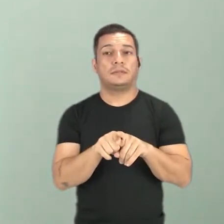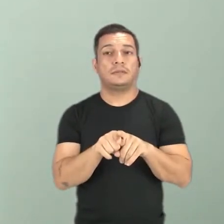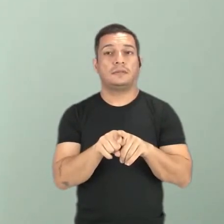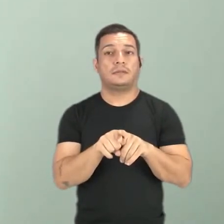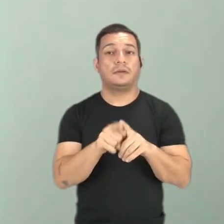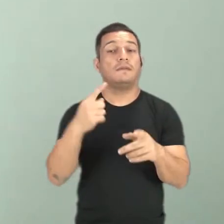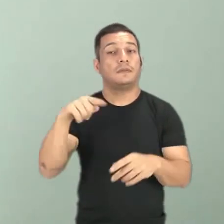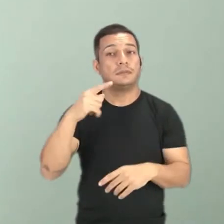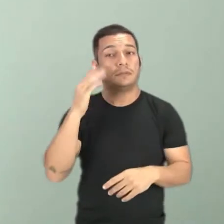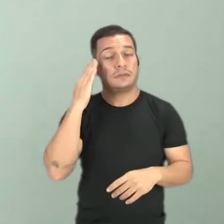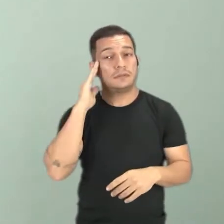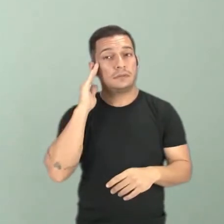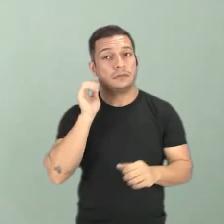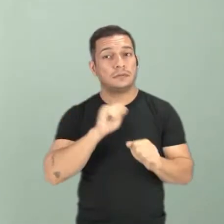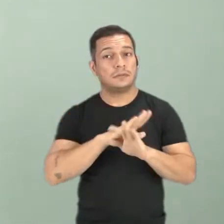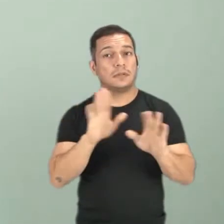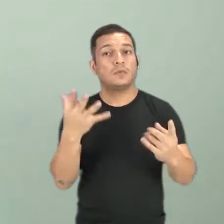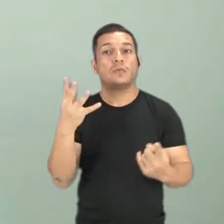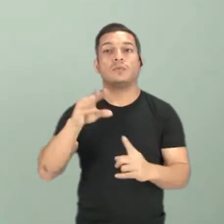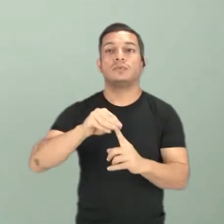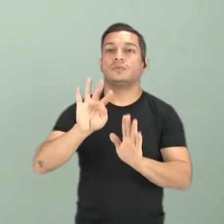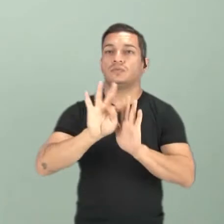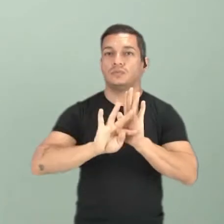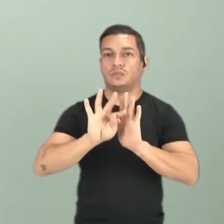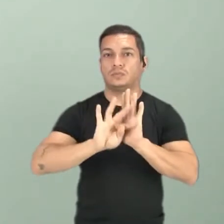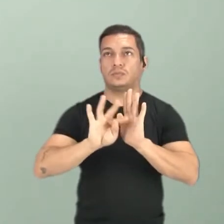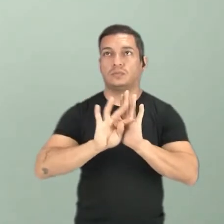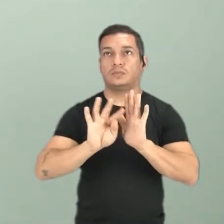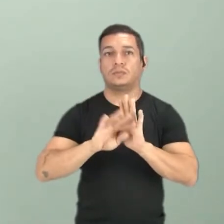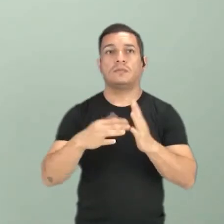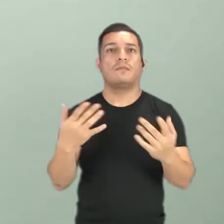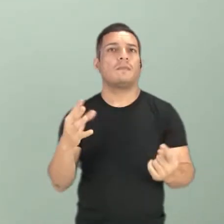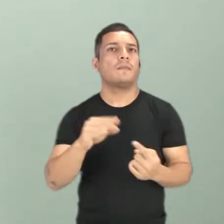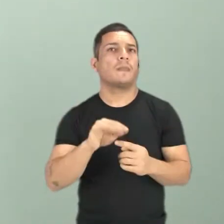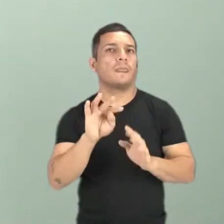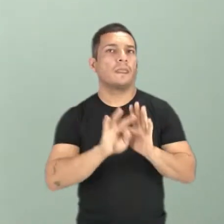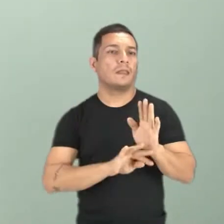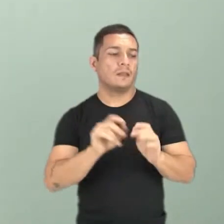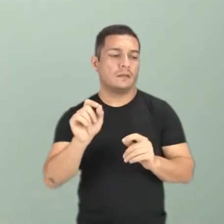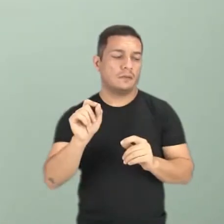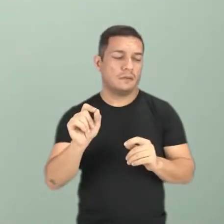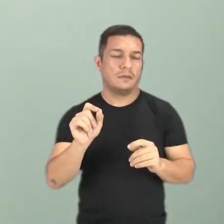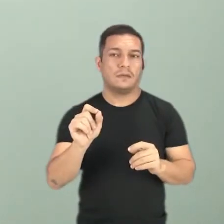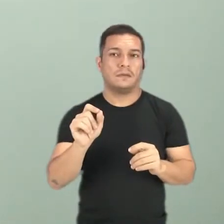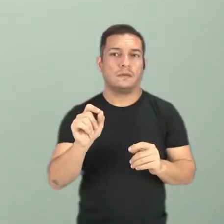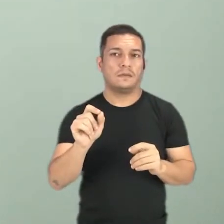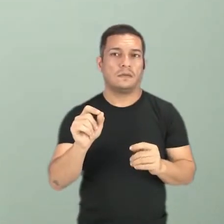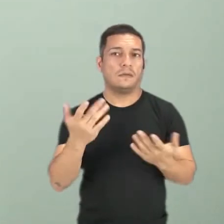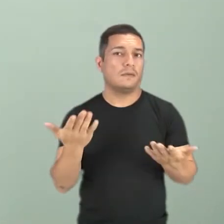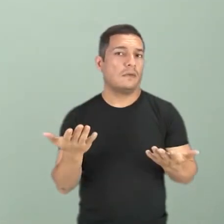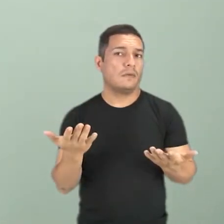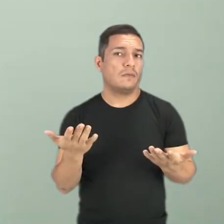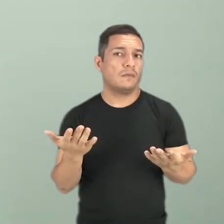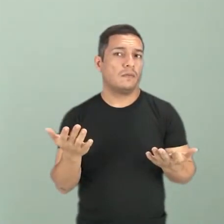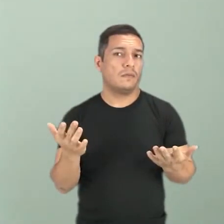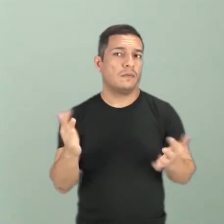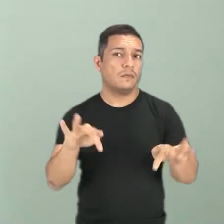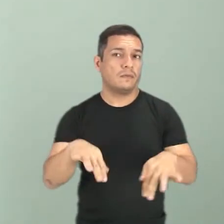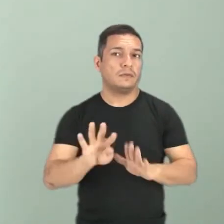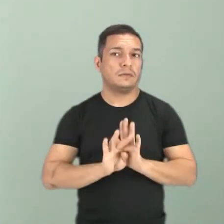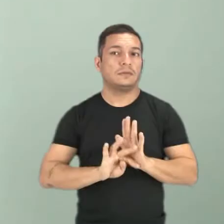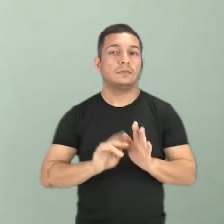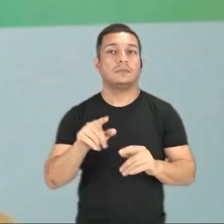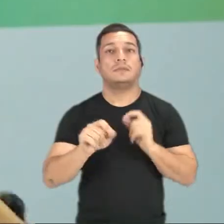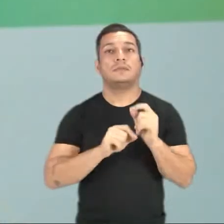e você entende qual a intenção do texto. E qual a intenção desse texto? Qual é o objetivo? Qual é a finalidade?